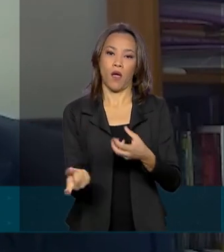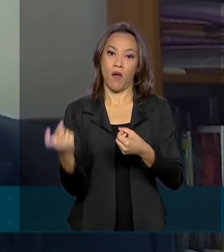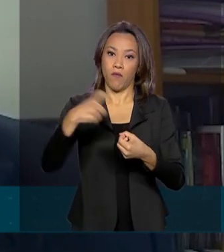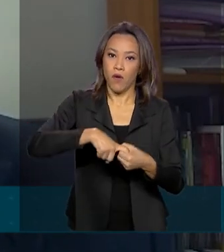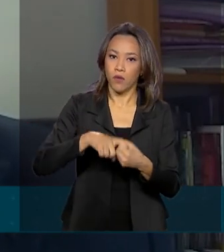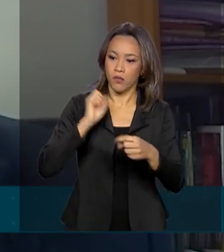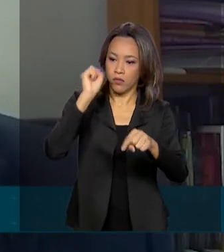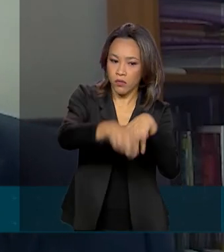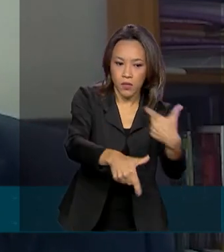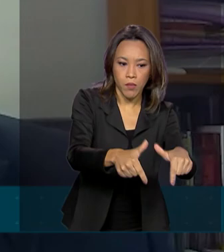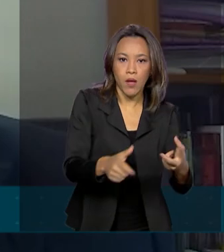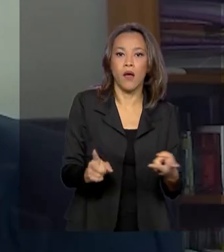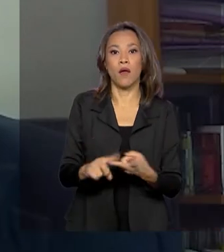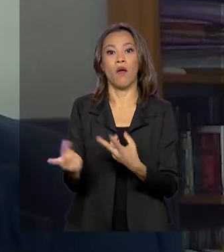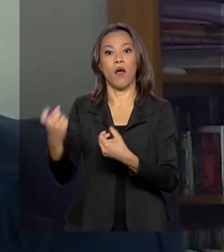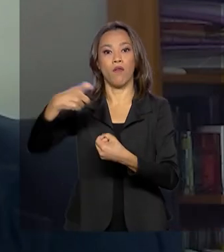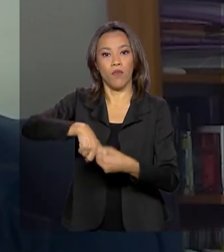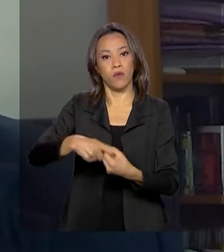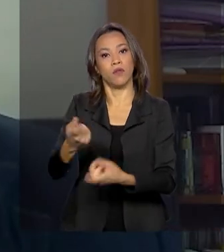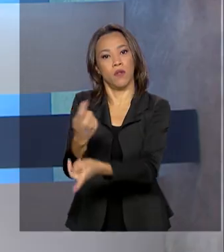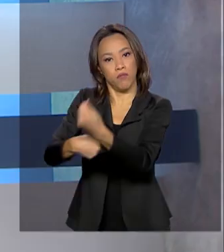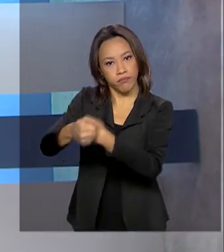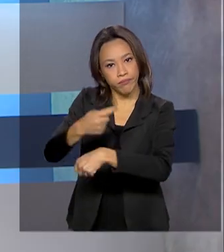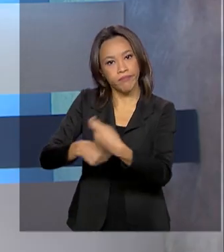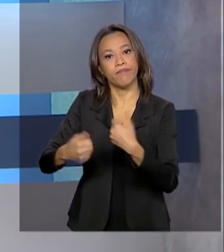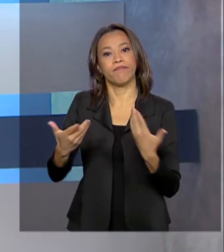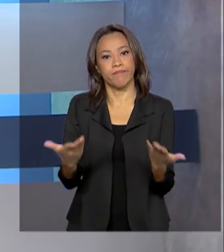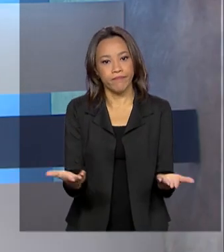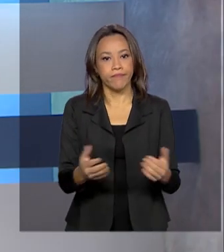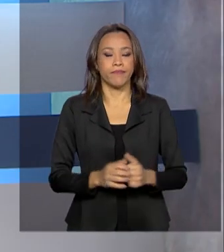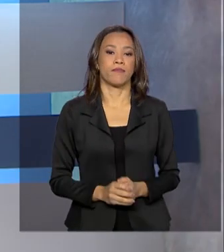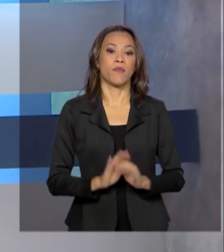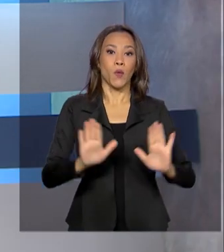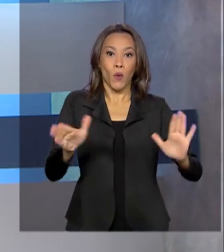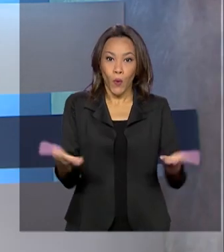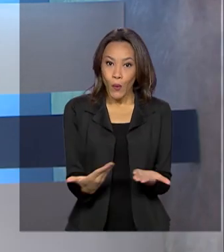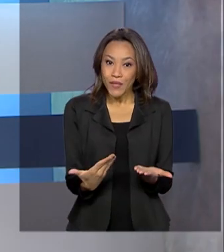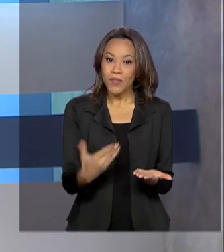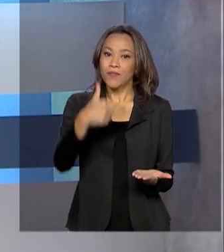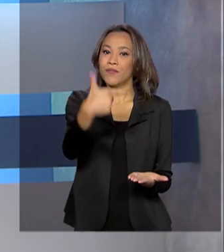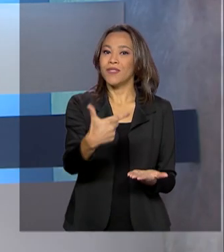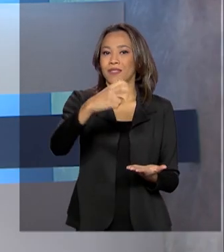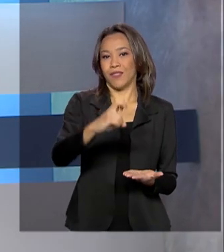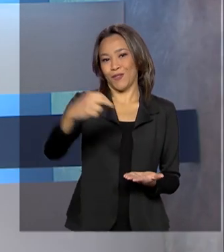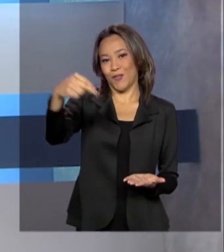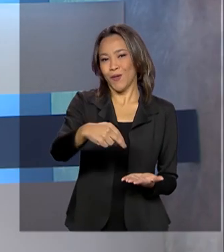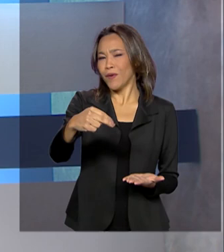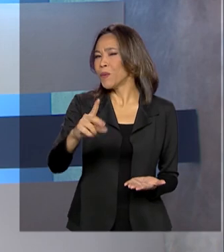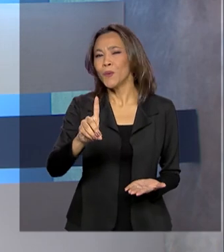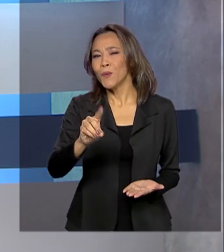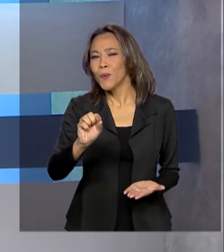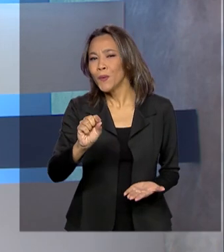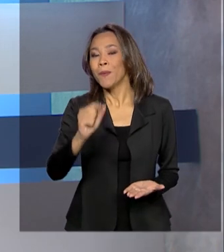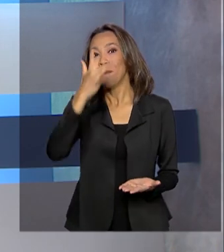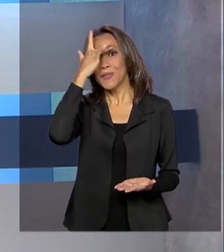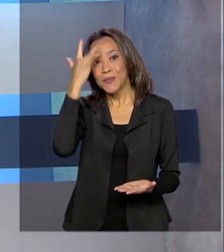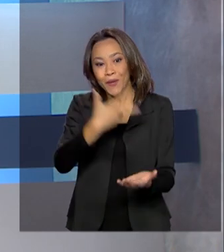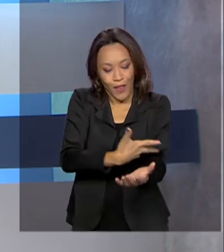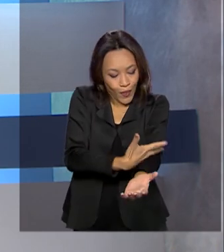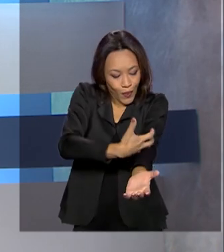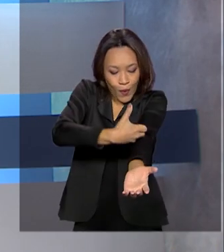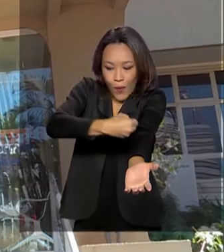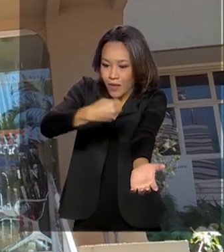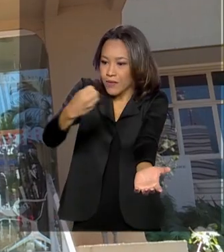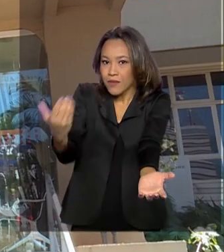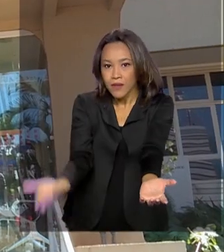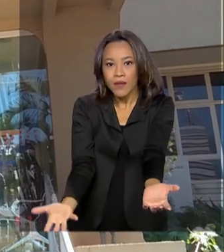empregos e a retomada do crescimento da economia. Hoje, 25 de novembro, é dia do doador de sangue. O